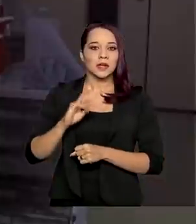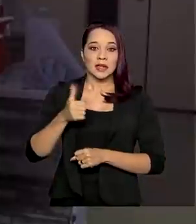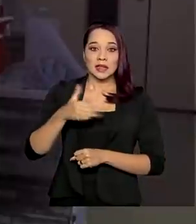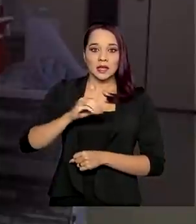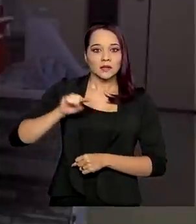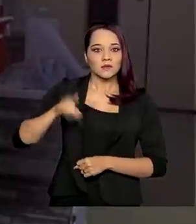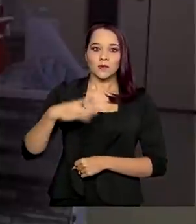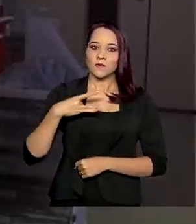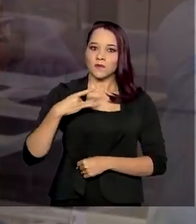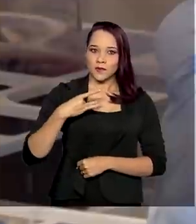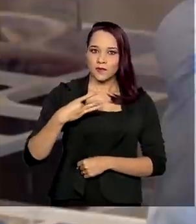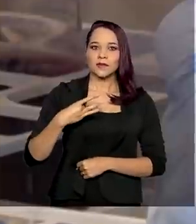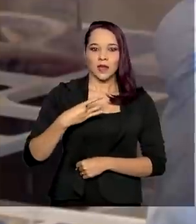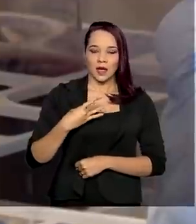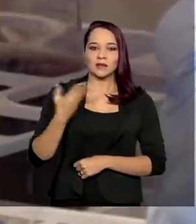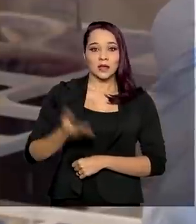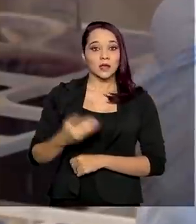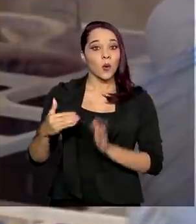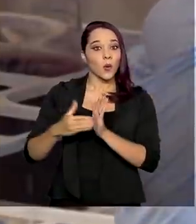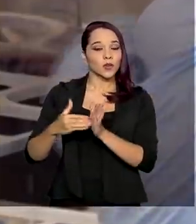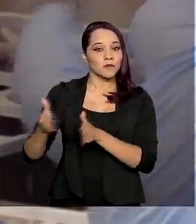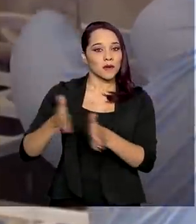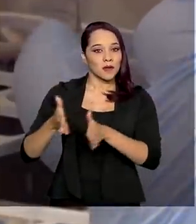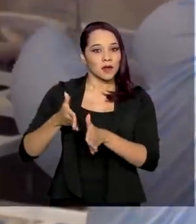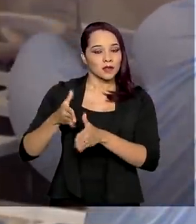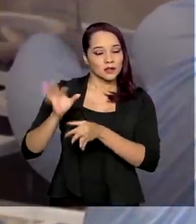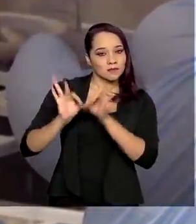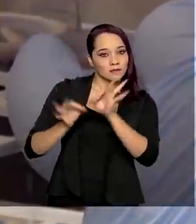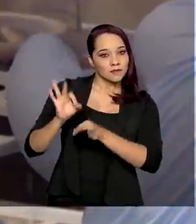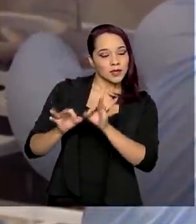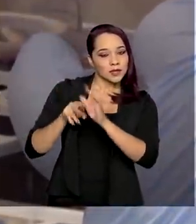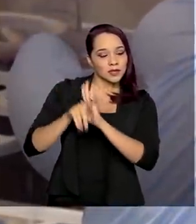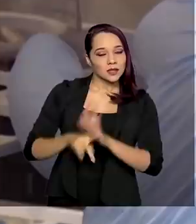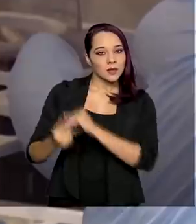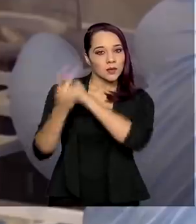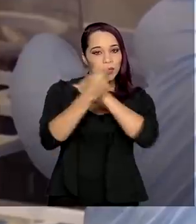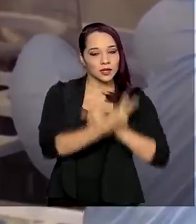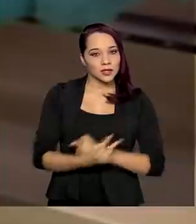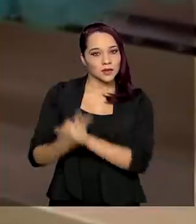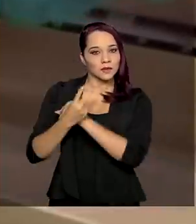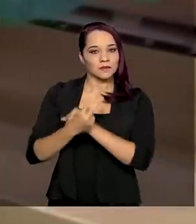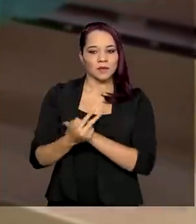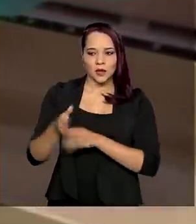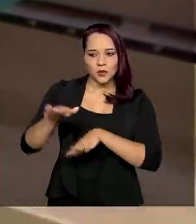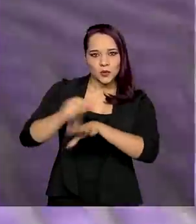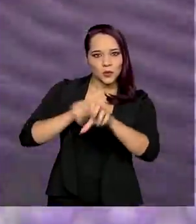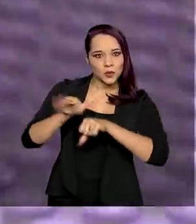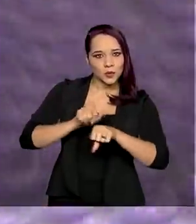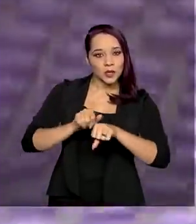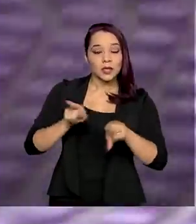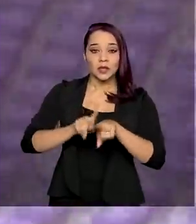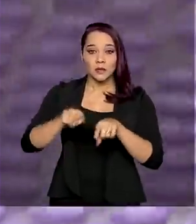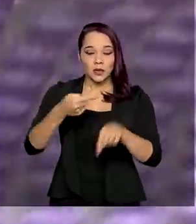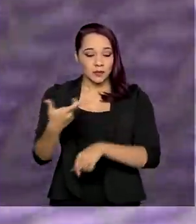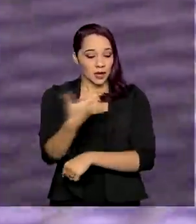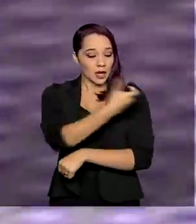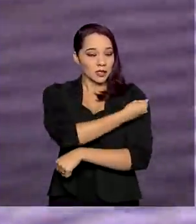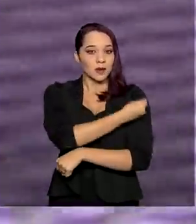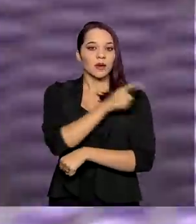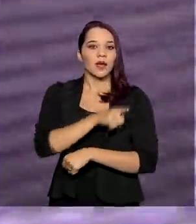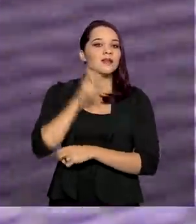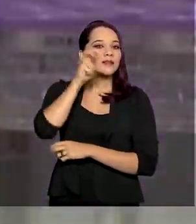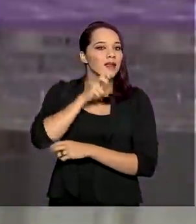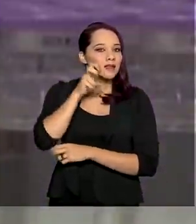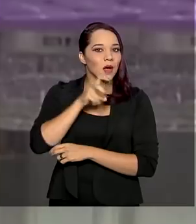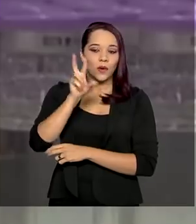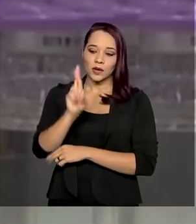voluntários nessa que é a última etapa de desenvolvimento da imunização. O recrutamento e a aplicação da vacina serão em Natal,